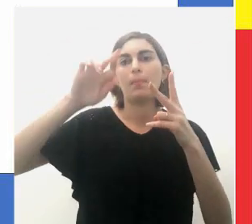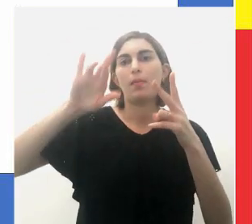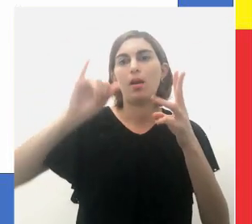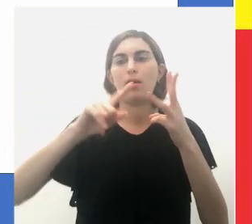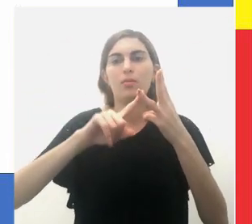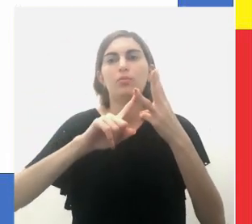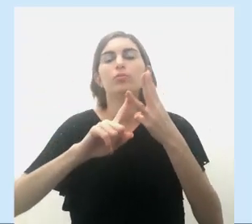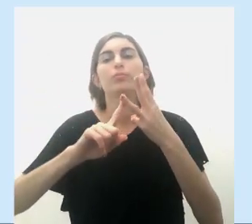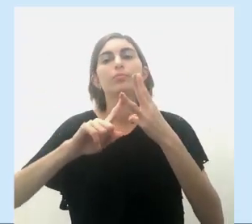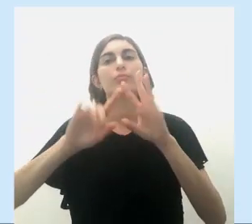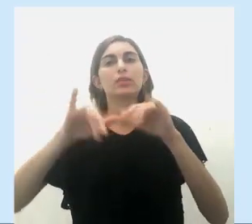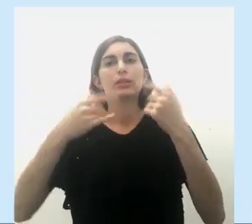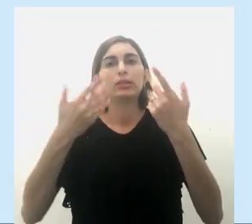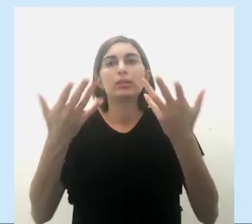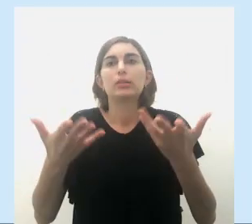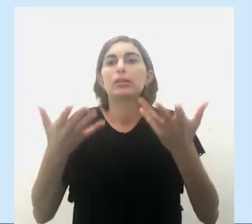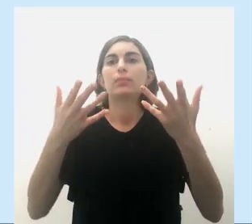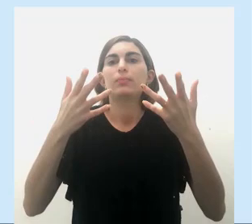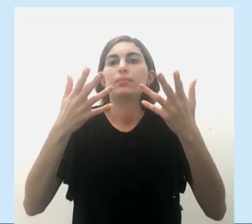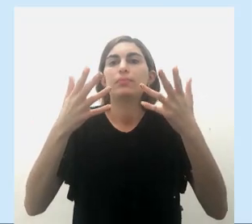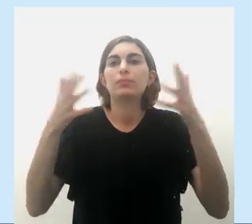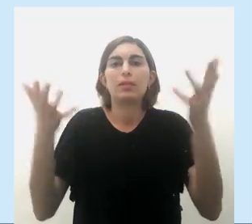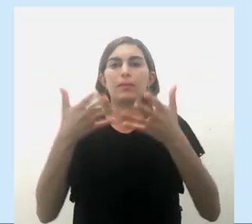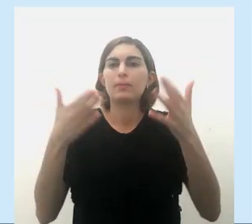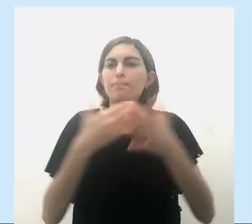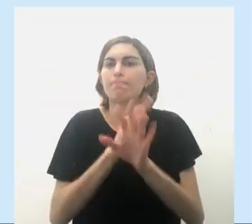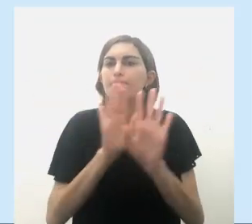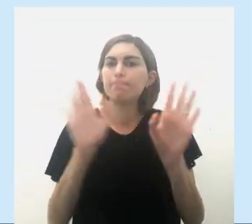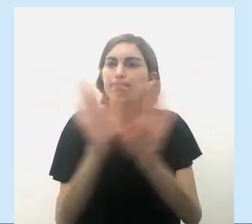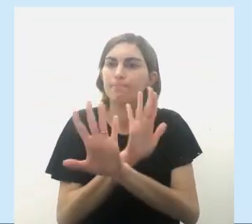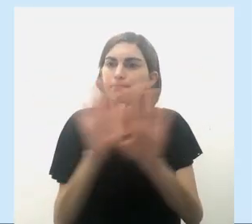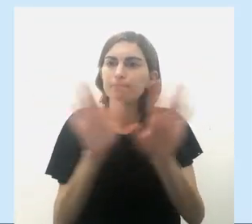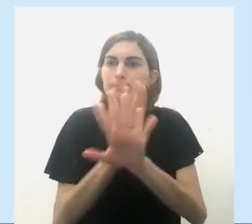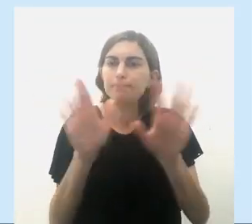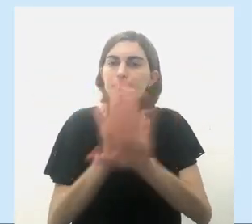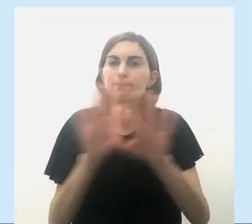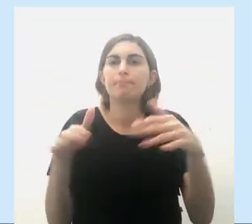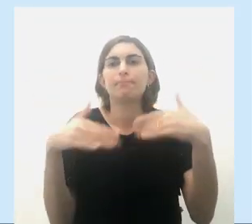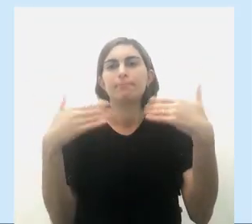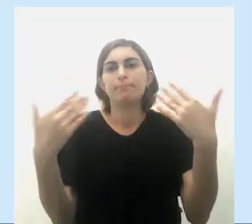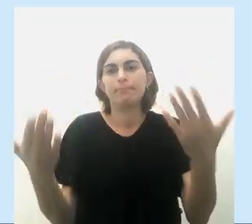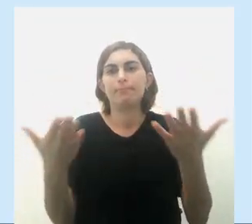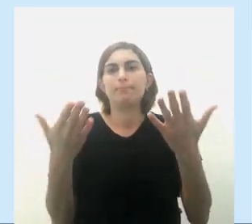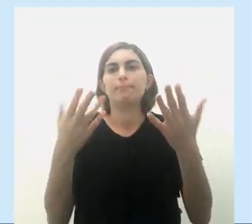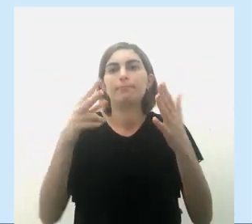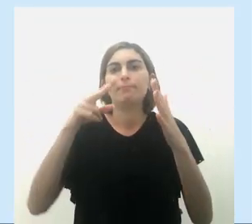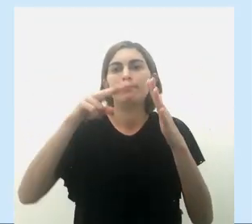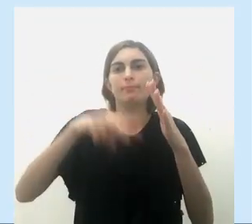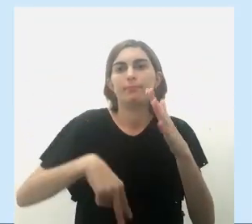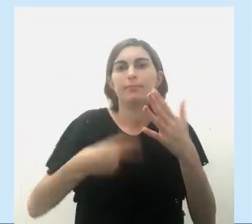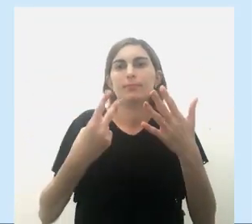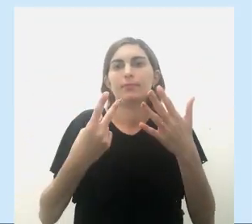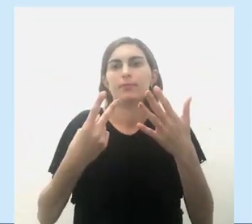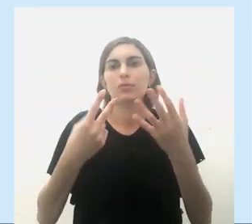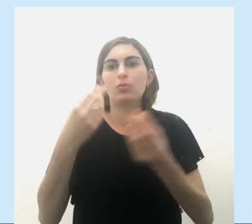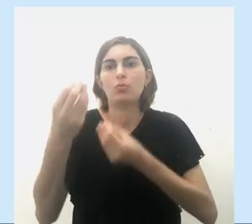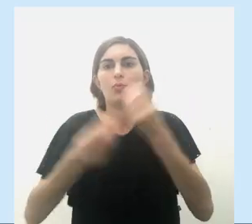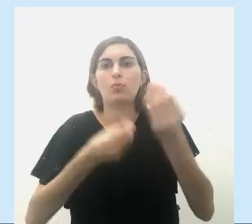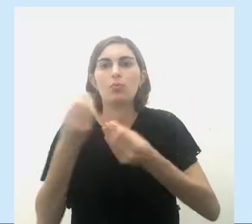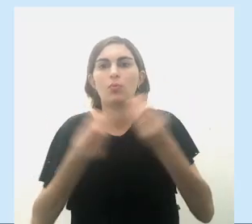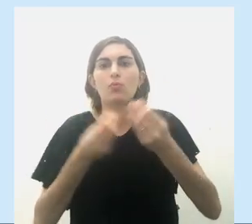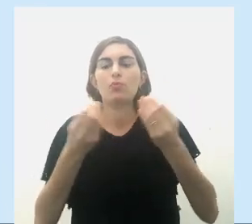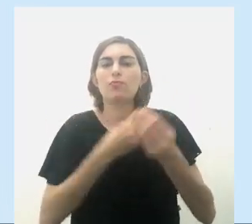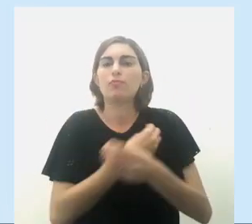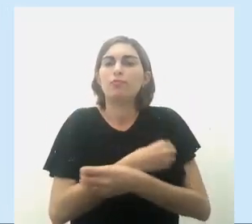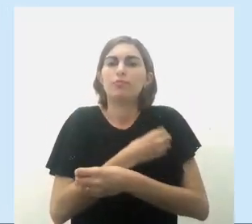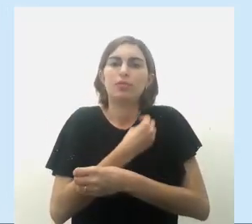pardos. Então, pessoal, aqui eu me despeço fazendo a leitura do modo